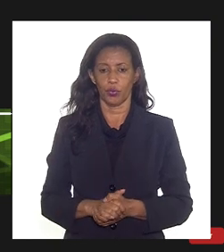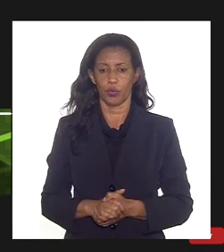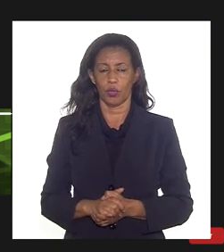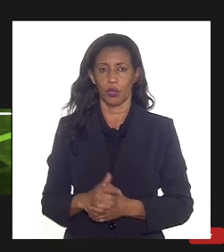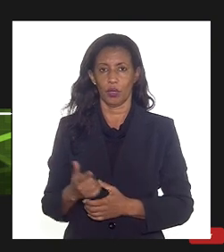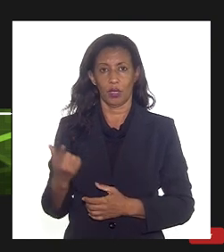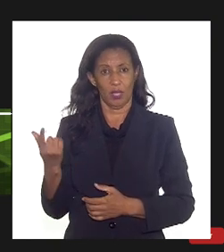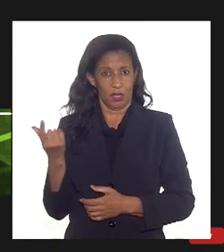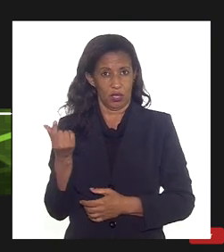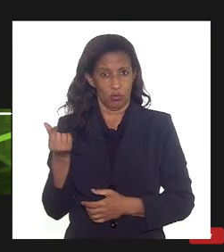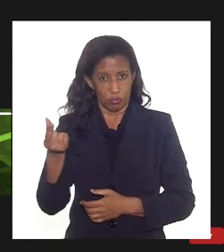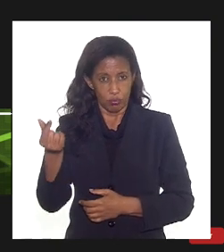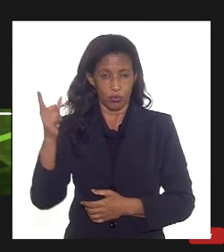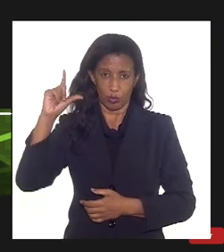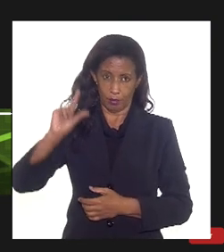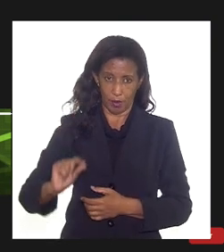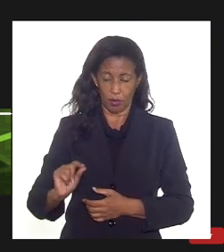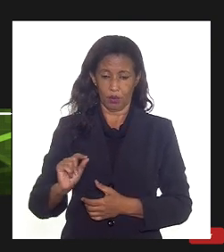custos são menores